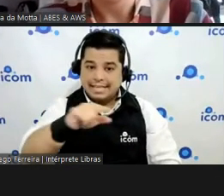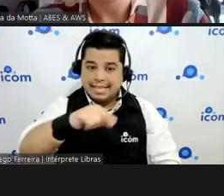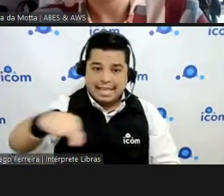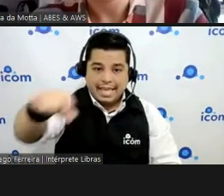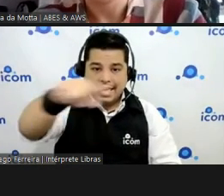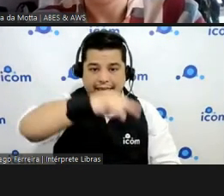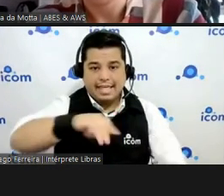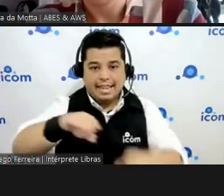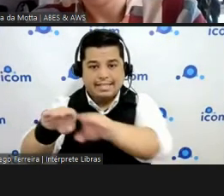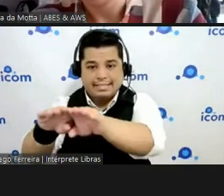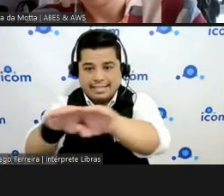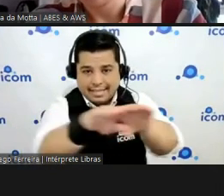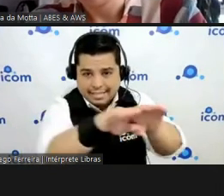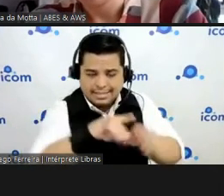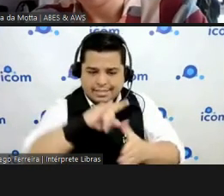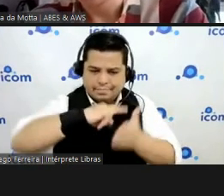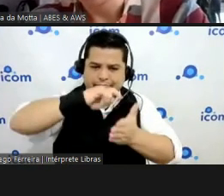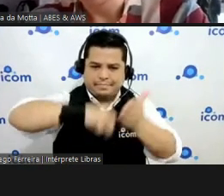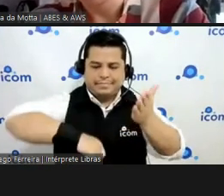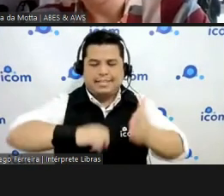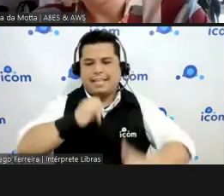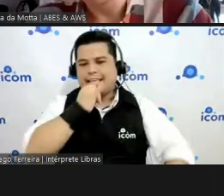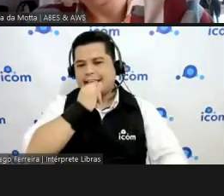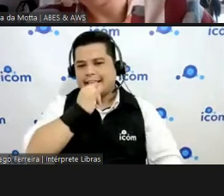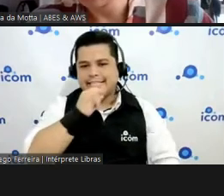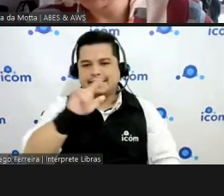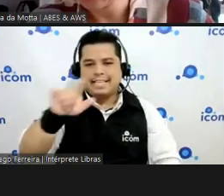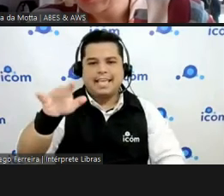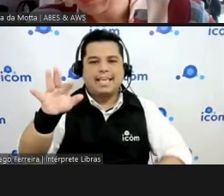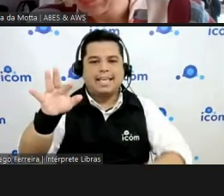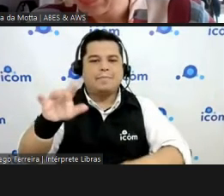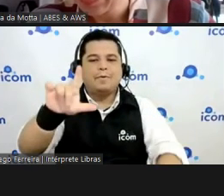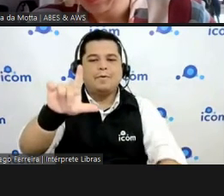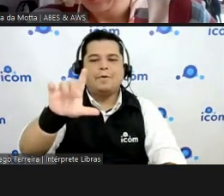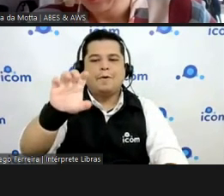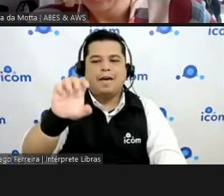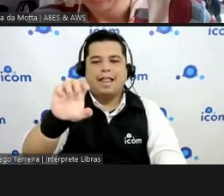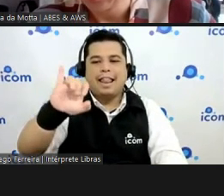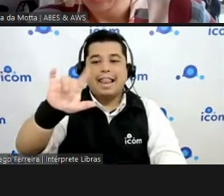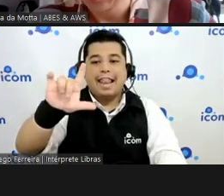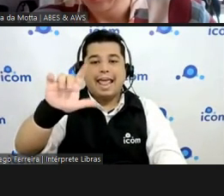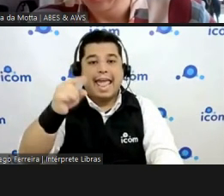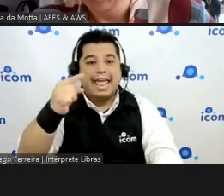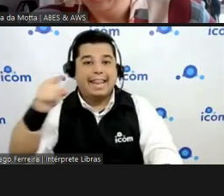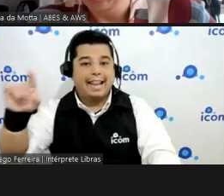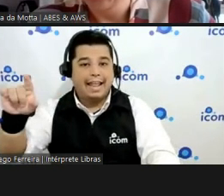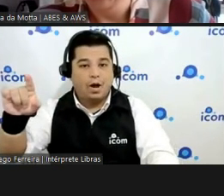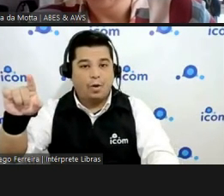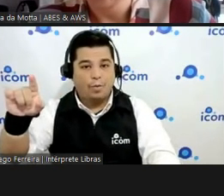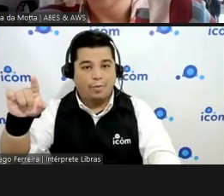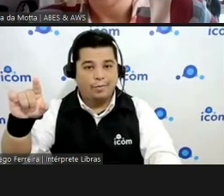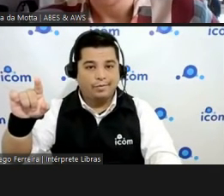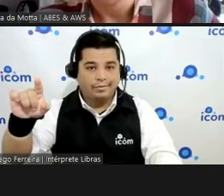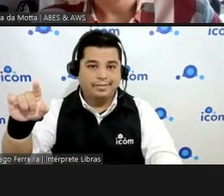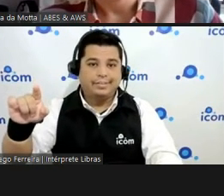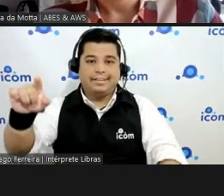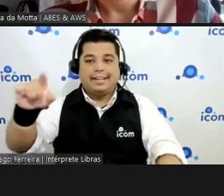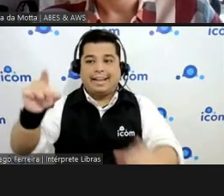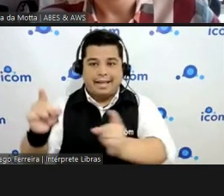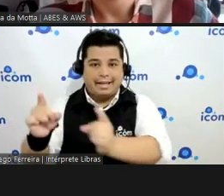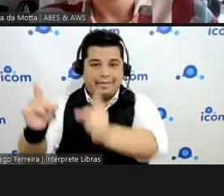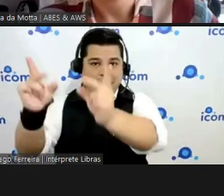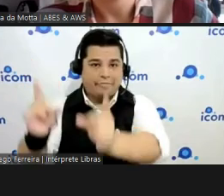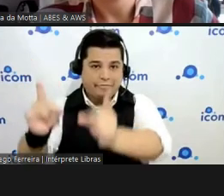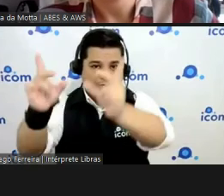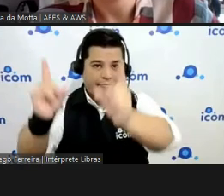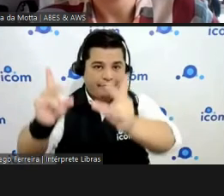leiloeiros então a gente vai analisar naquele momento qual é o mais vantajoso para a gente é padronizado contratamos naquele momento a vai ver